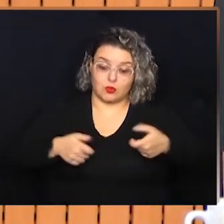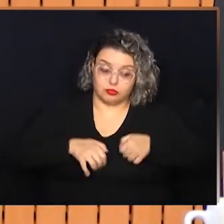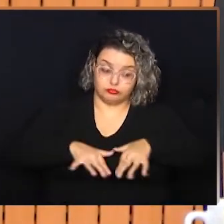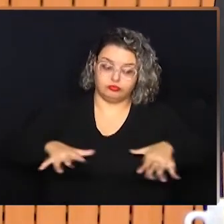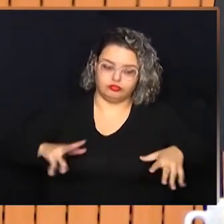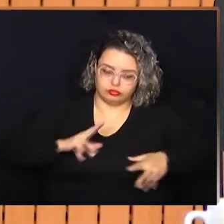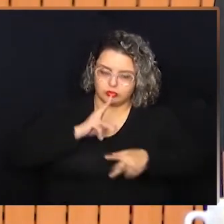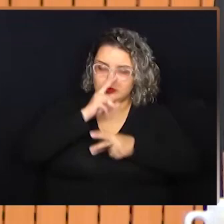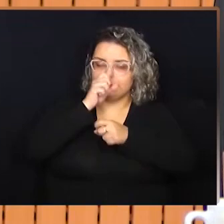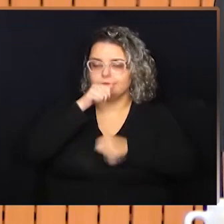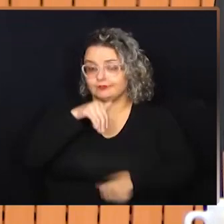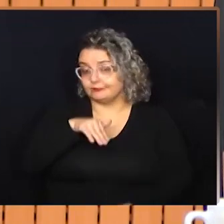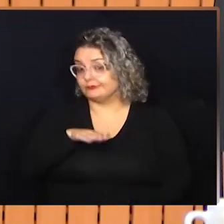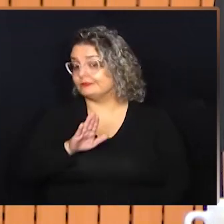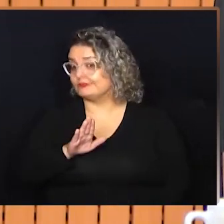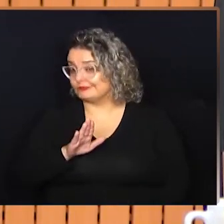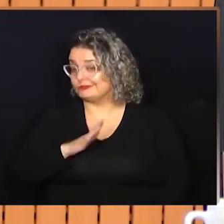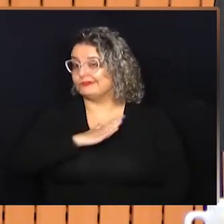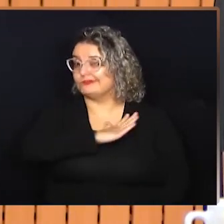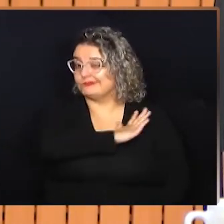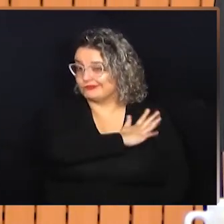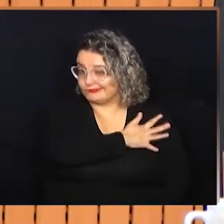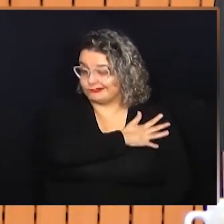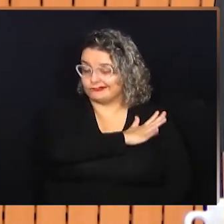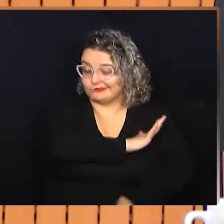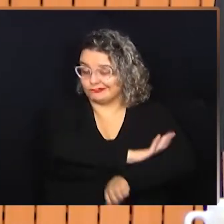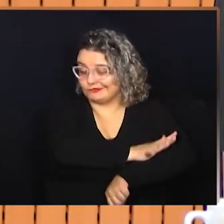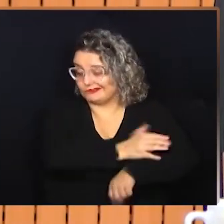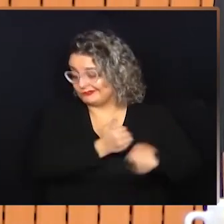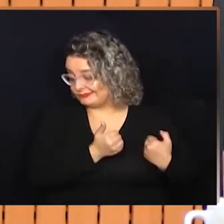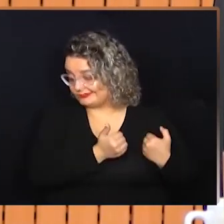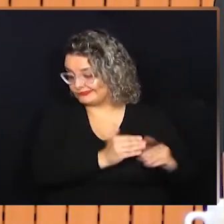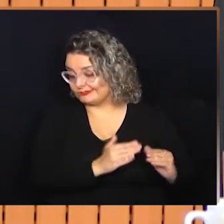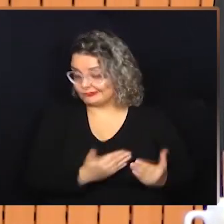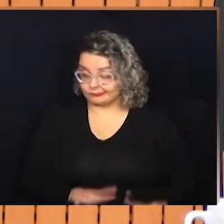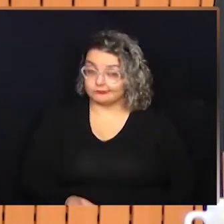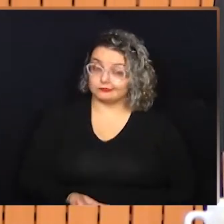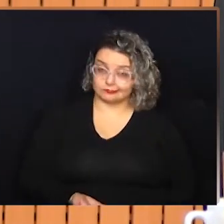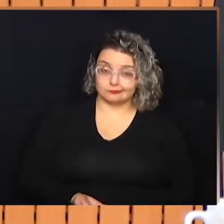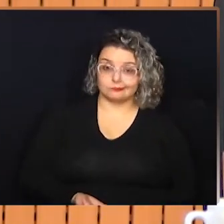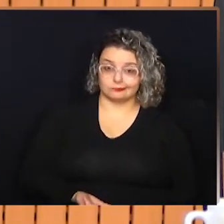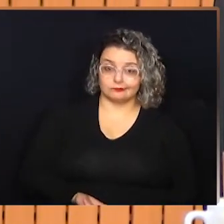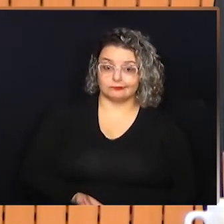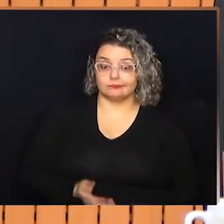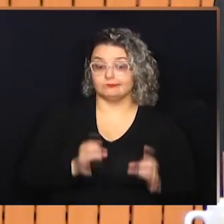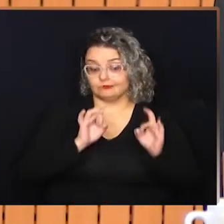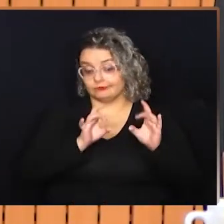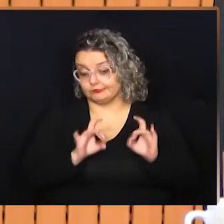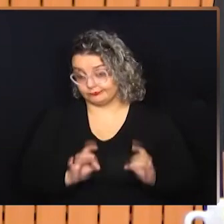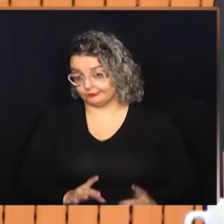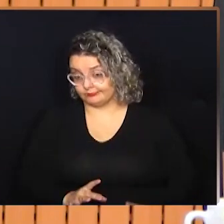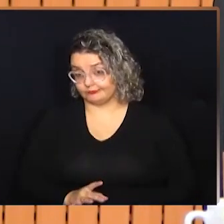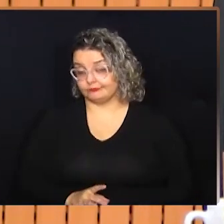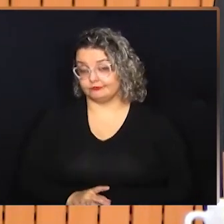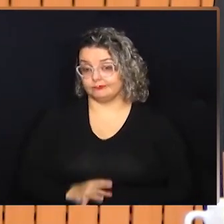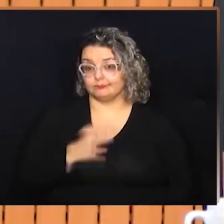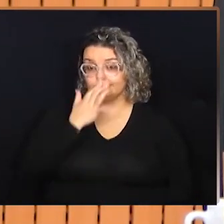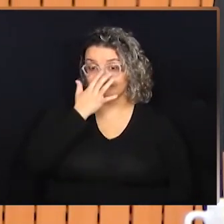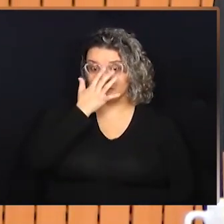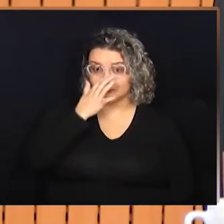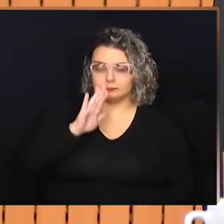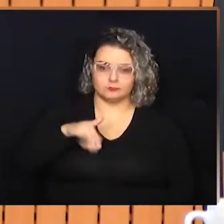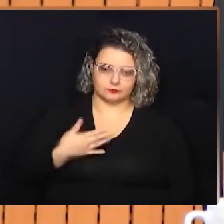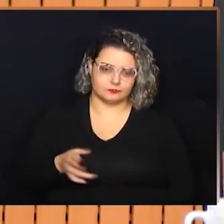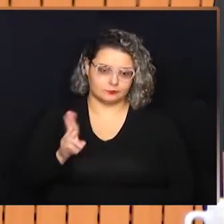ampliar e fortalecer discriminações, formas de preconceito, em especial, no